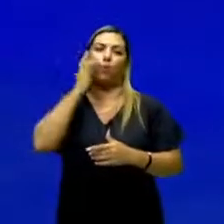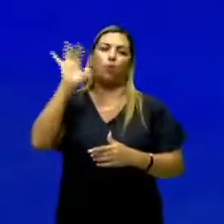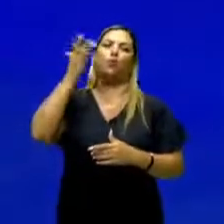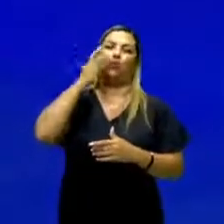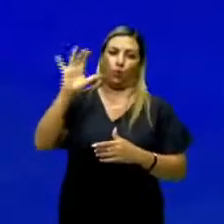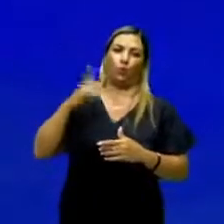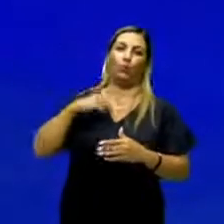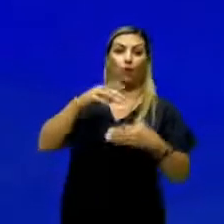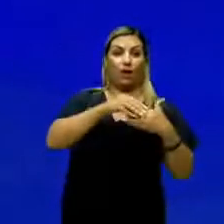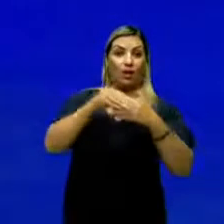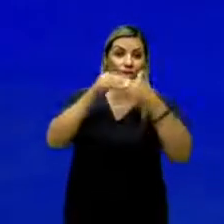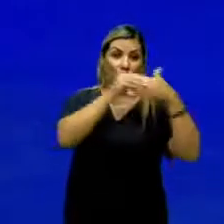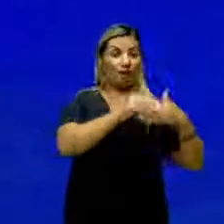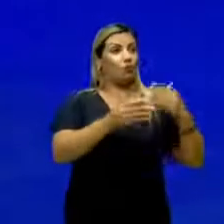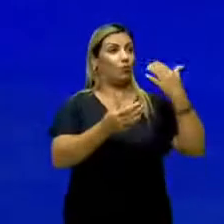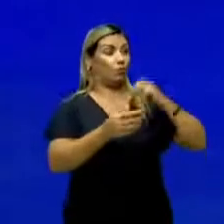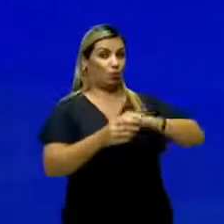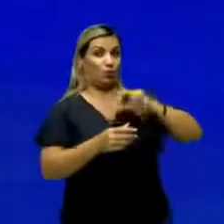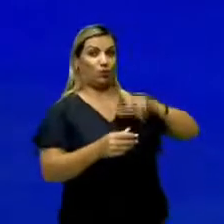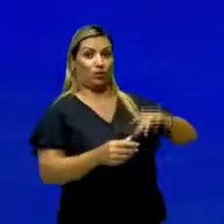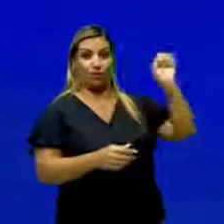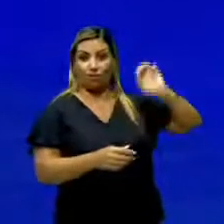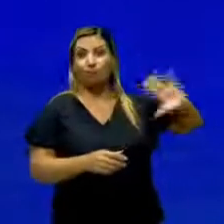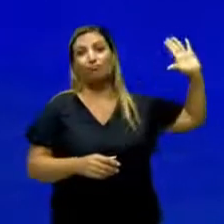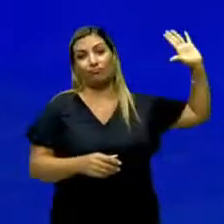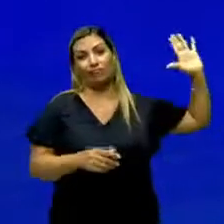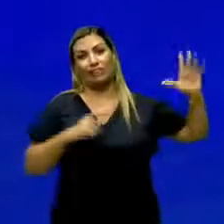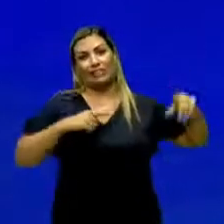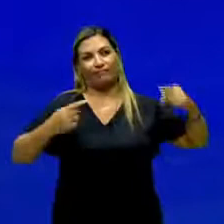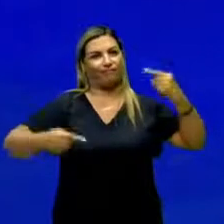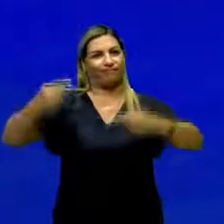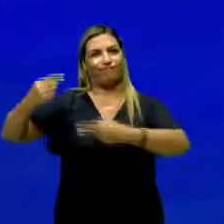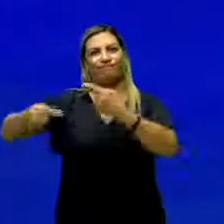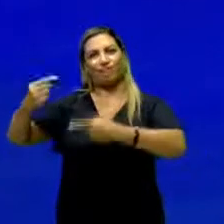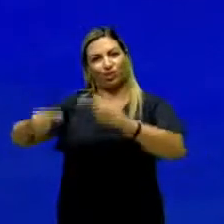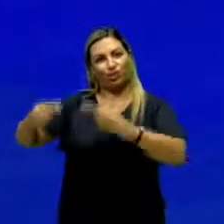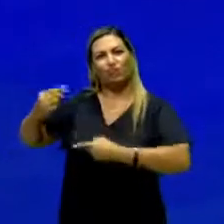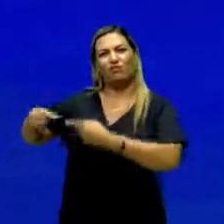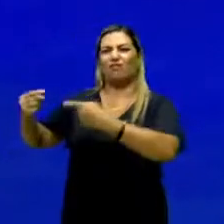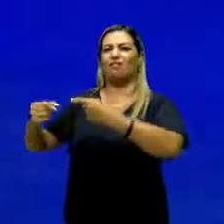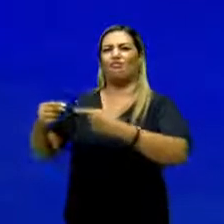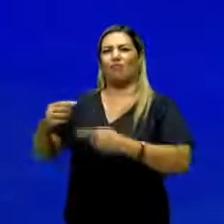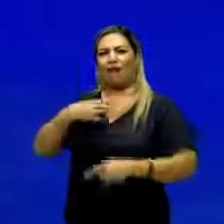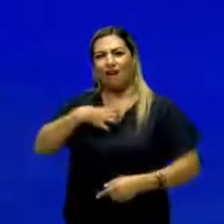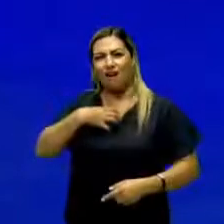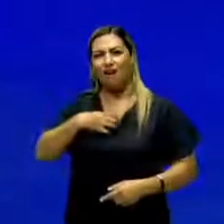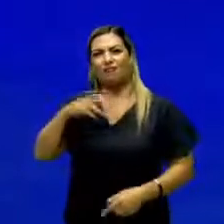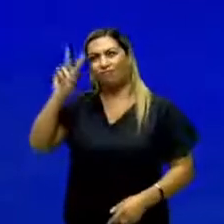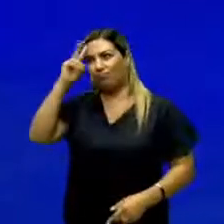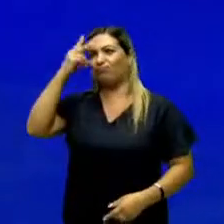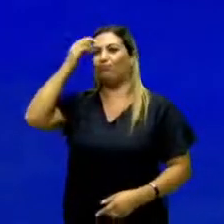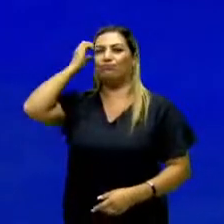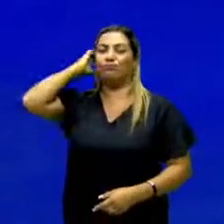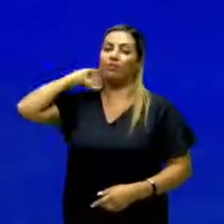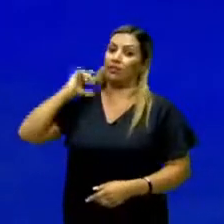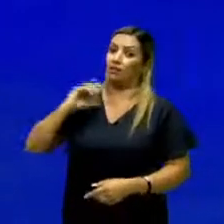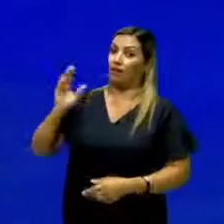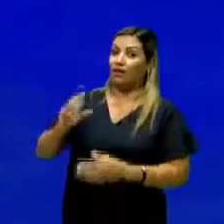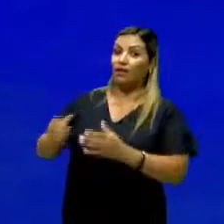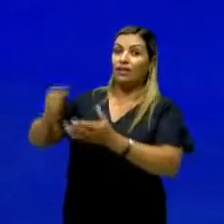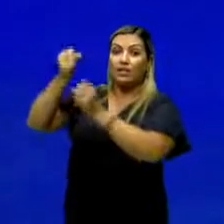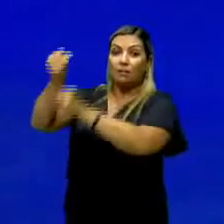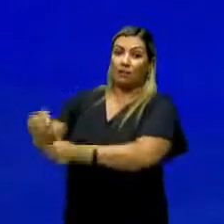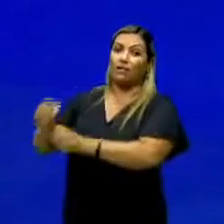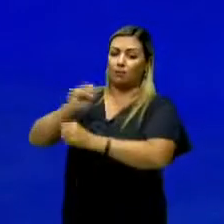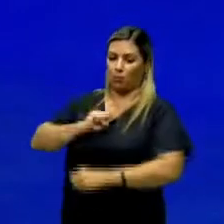levado para Portugal, de tudo aquilo que vai gerando uma certa revolta na comunidade, que vai culminar com a nossa independência de